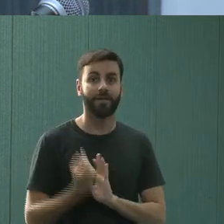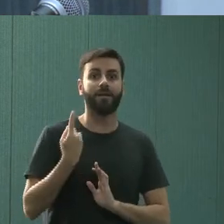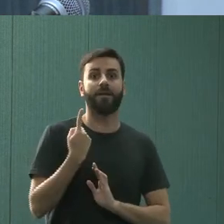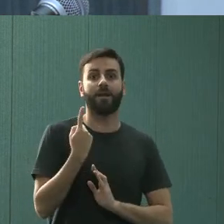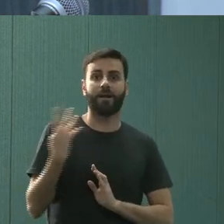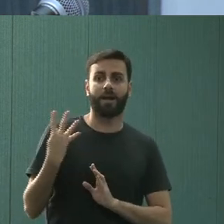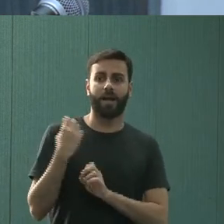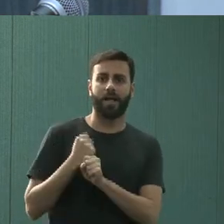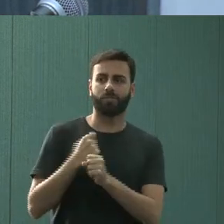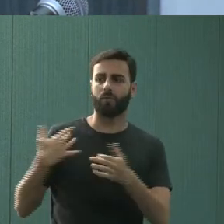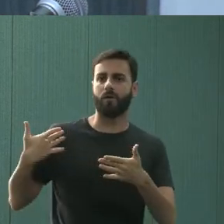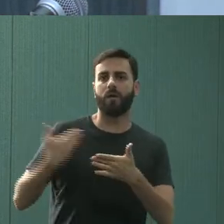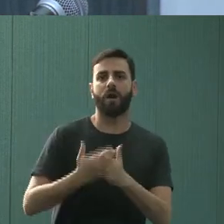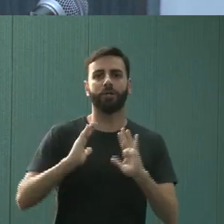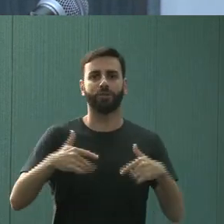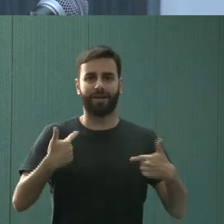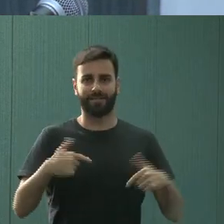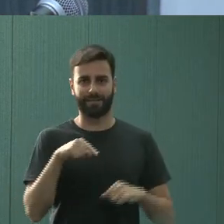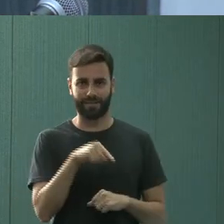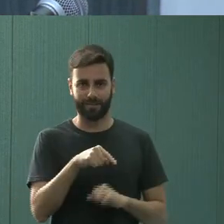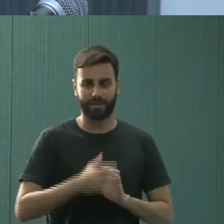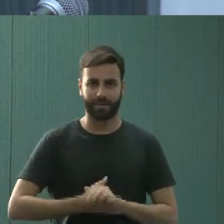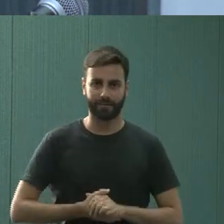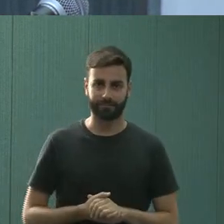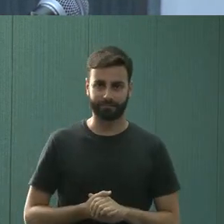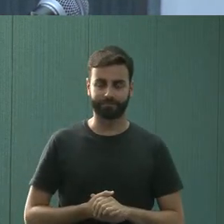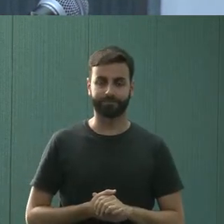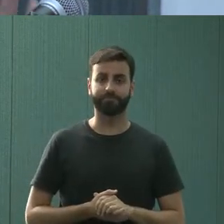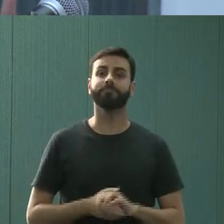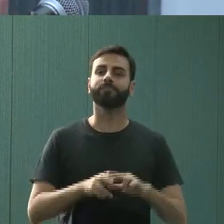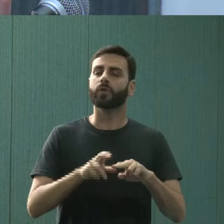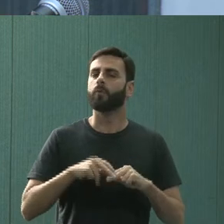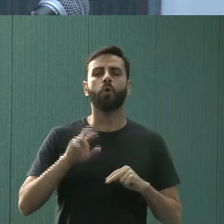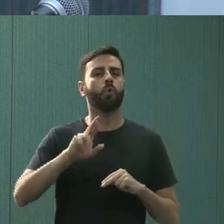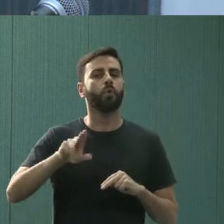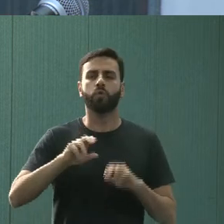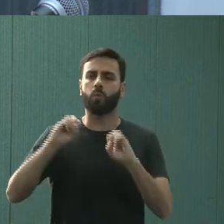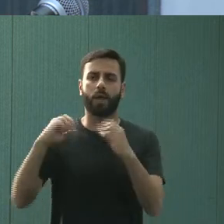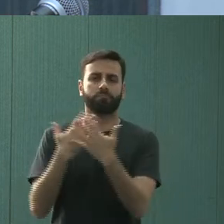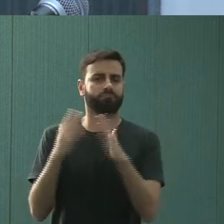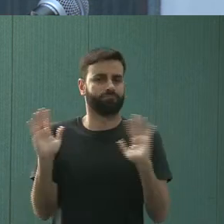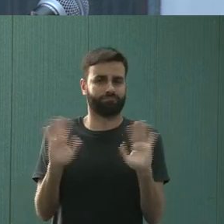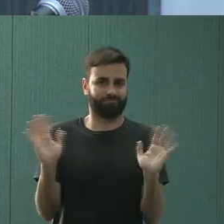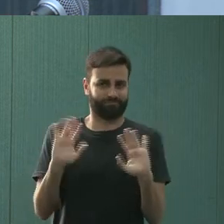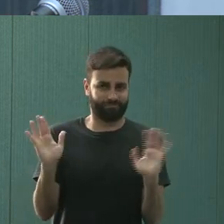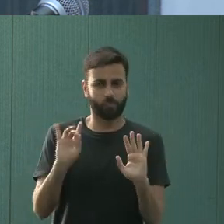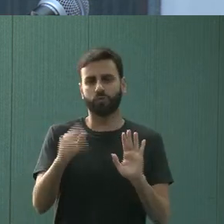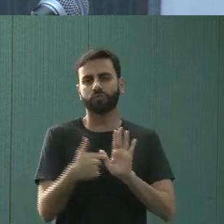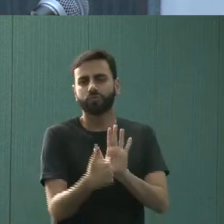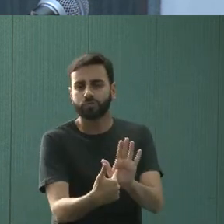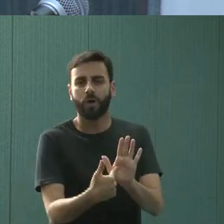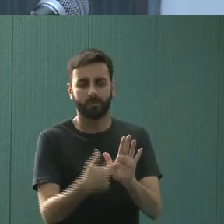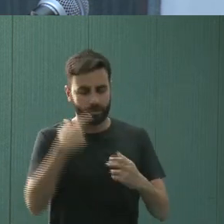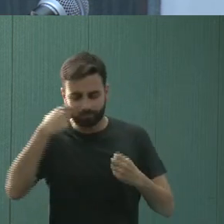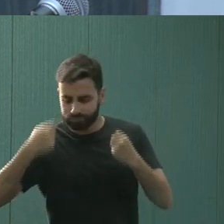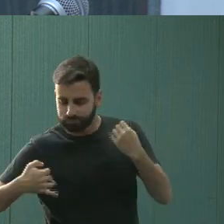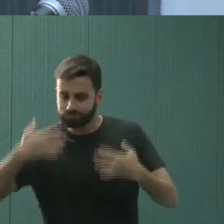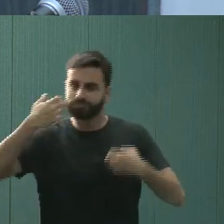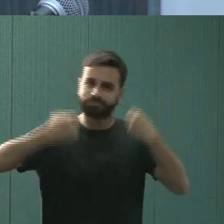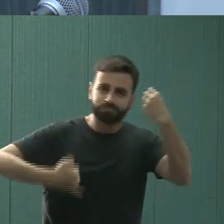14 anos lá na Divisão Psicossocial. Então, eu não vou apresentar PowerPoint, não, vou só com uma colinha aqui,